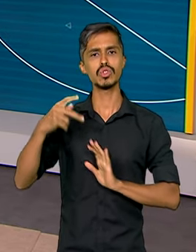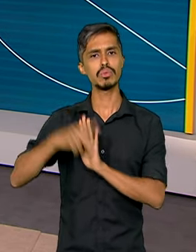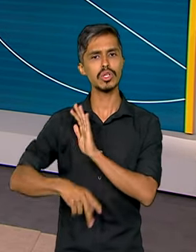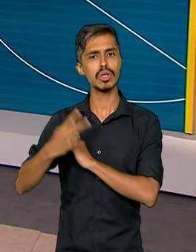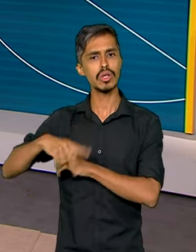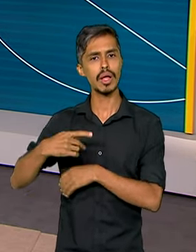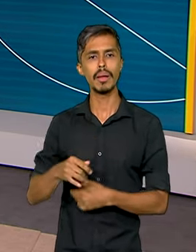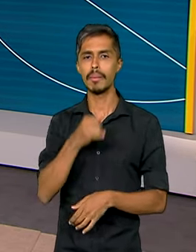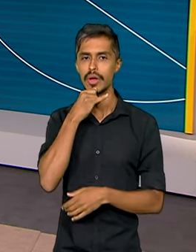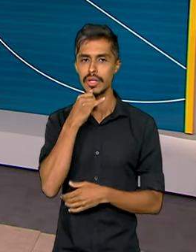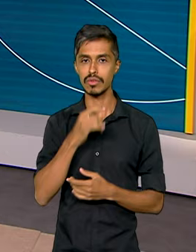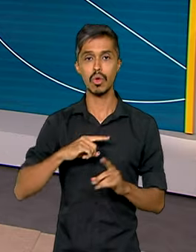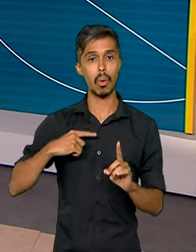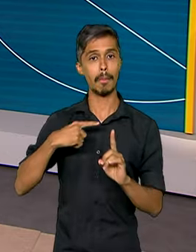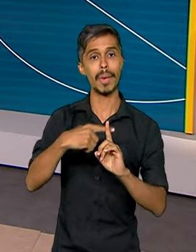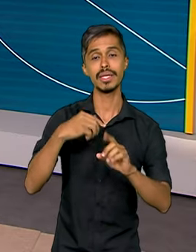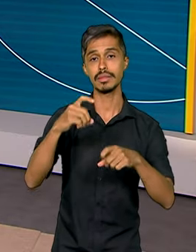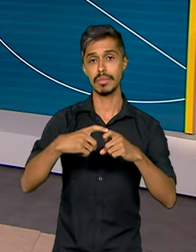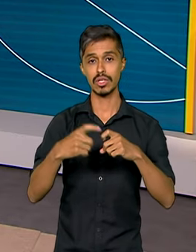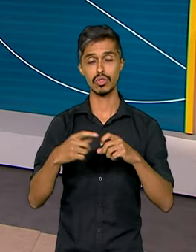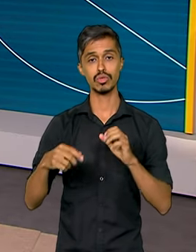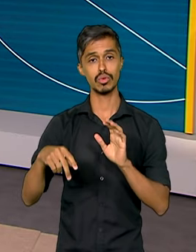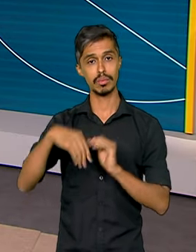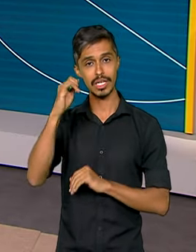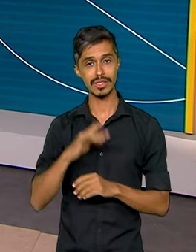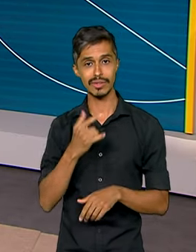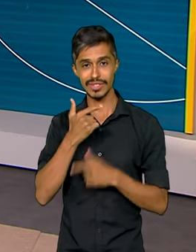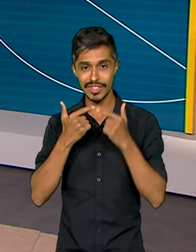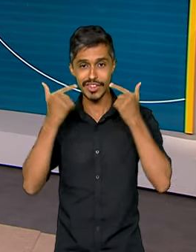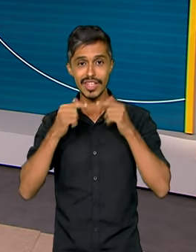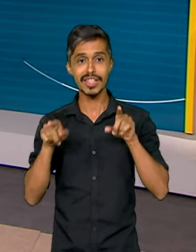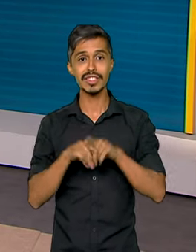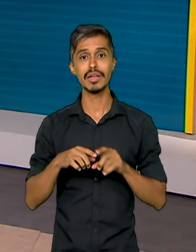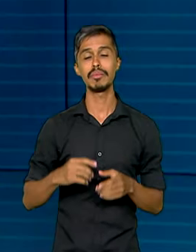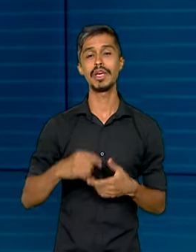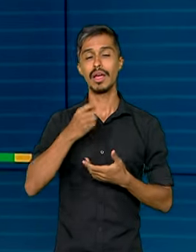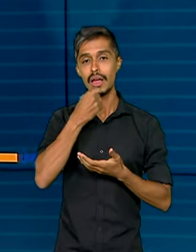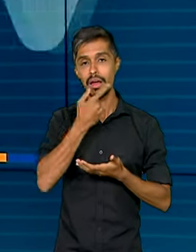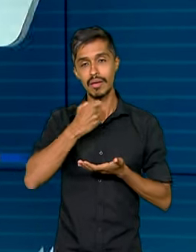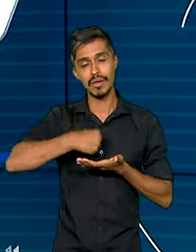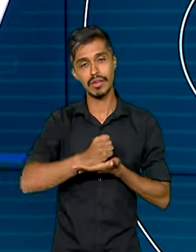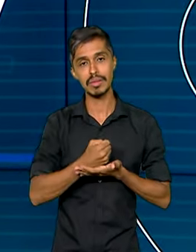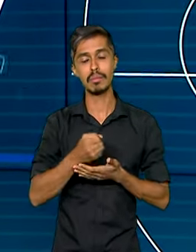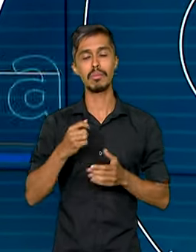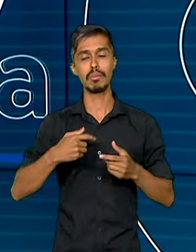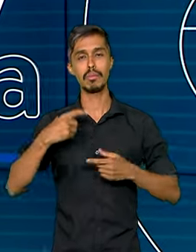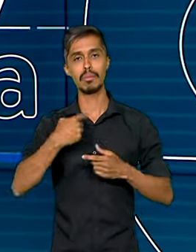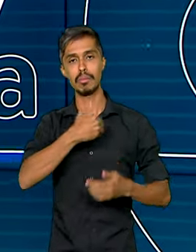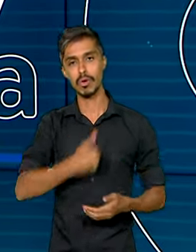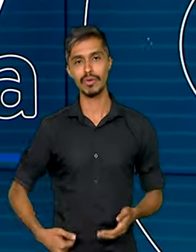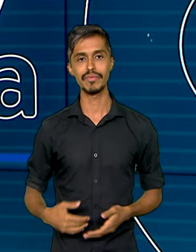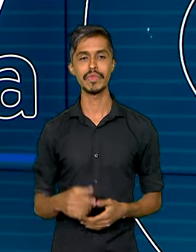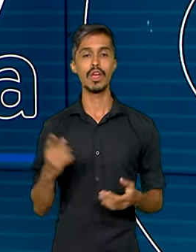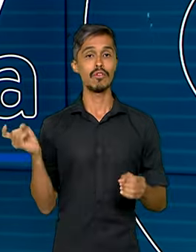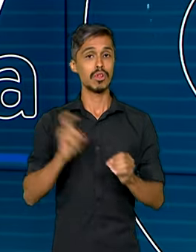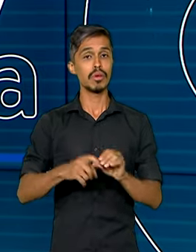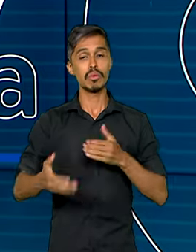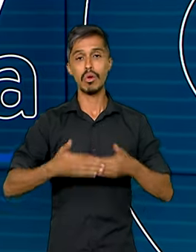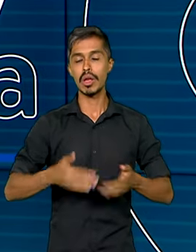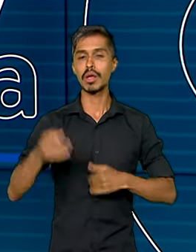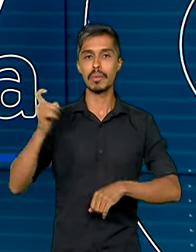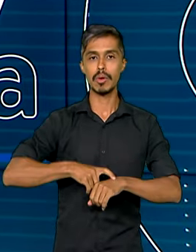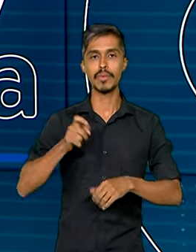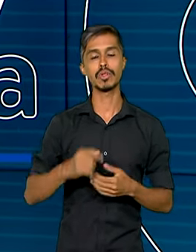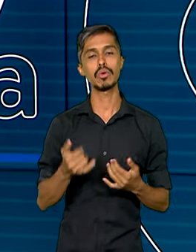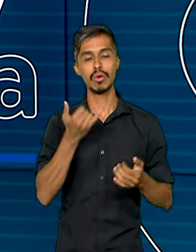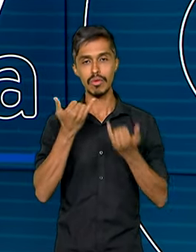como, por exemplo, o Mais Médicos, o Brasil Sorridente e a Farmácia Popular. Nós voltamos a qualquer momento com mais informações